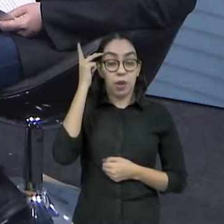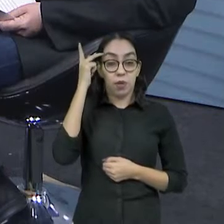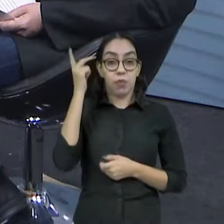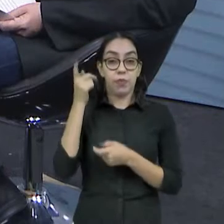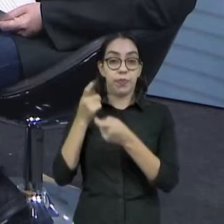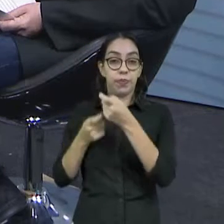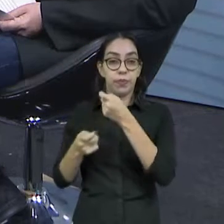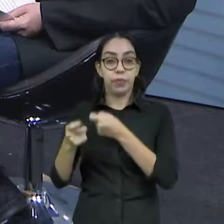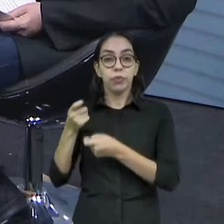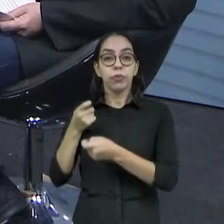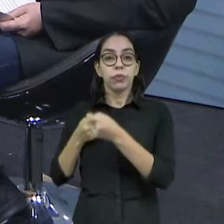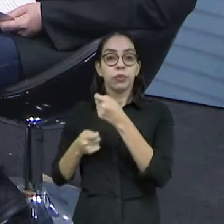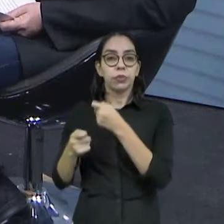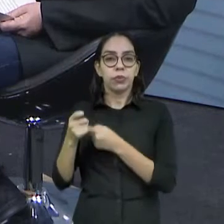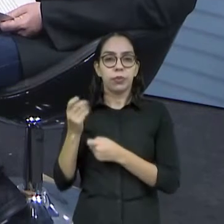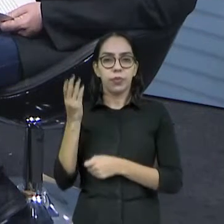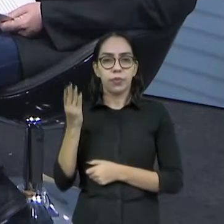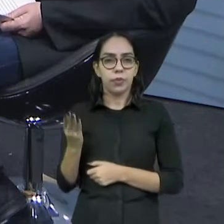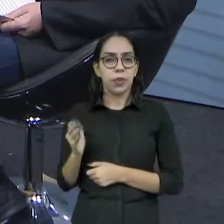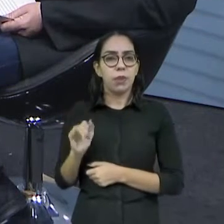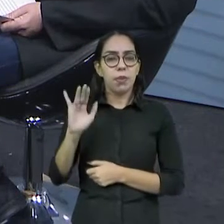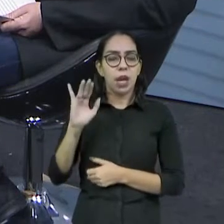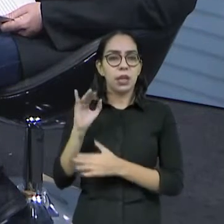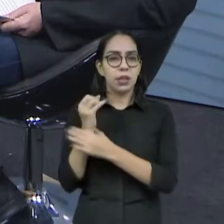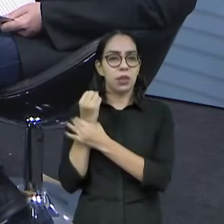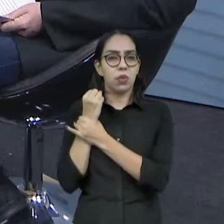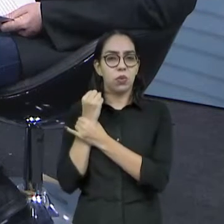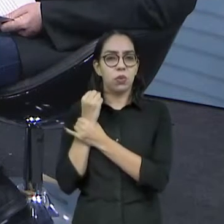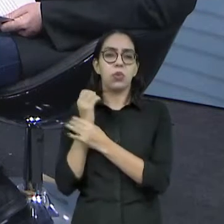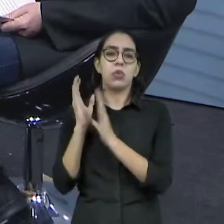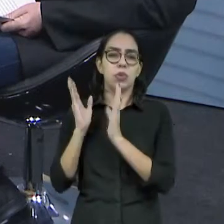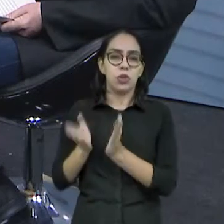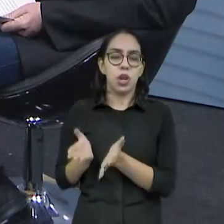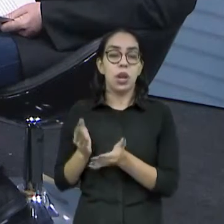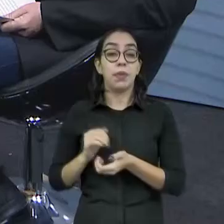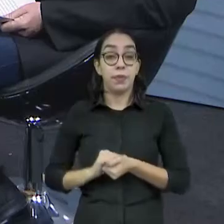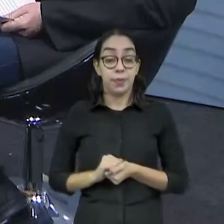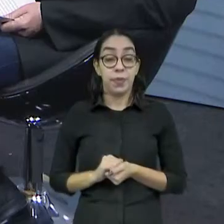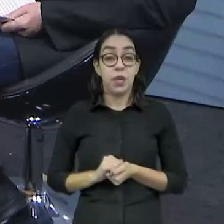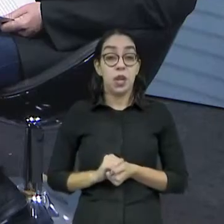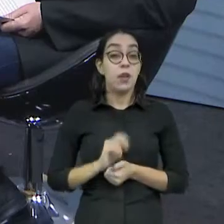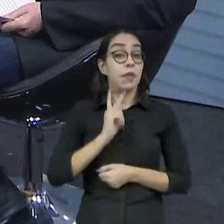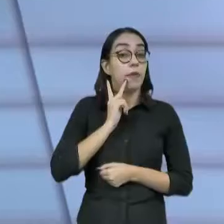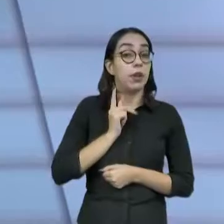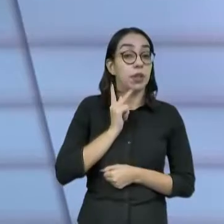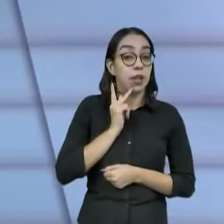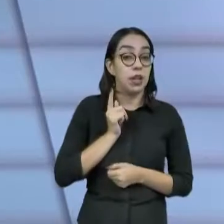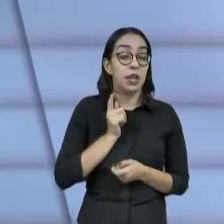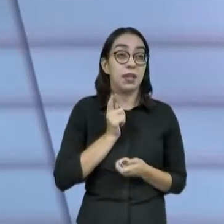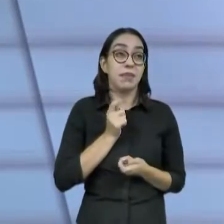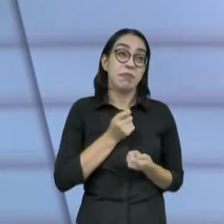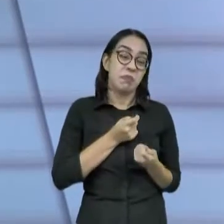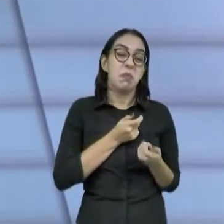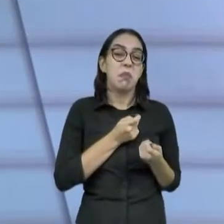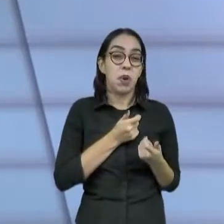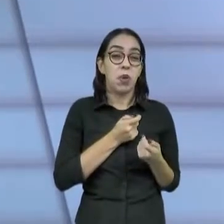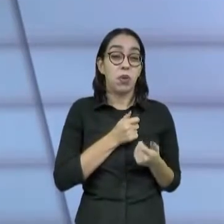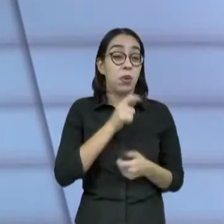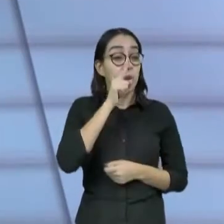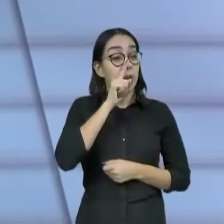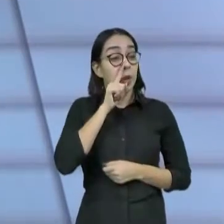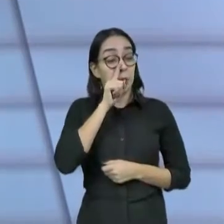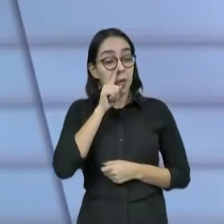venture, né? É muito mais fortalecido do que aqui. Aqui se investe muito pouco em capital de risco. Muito